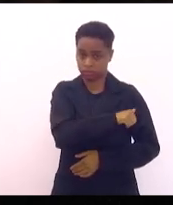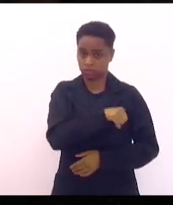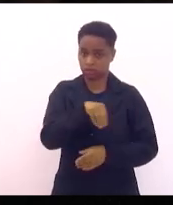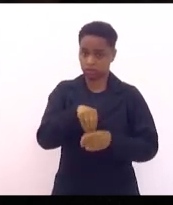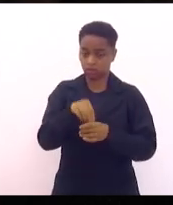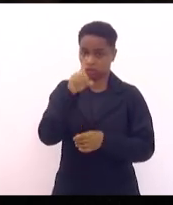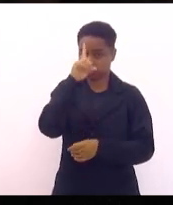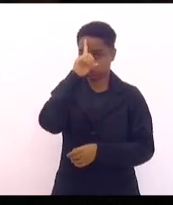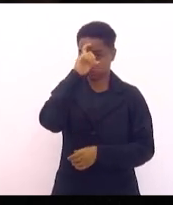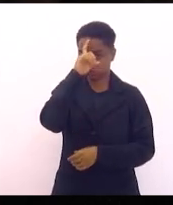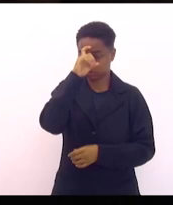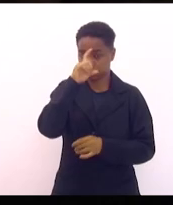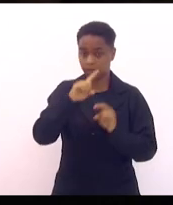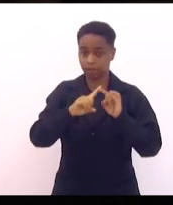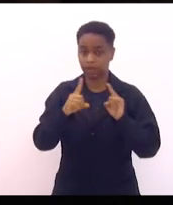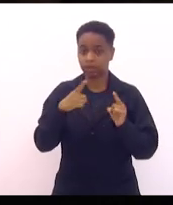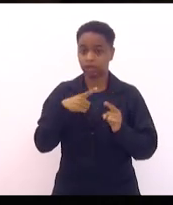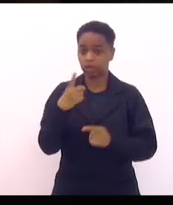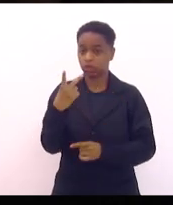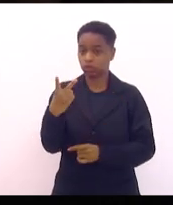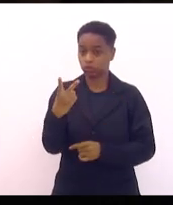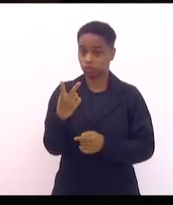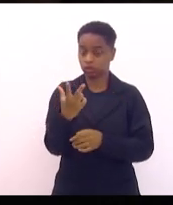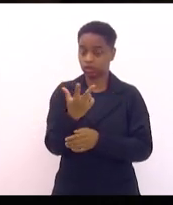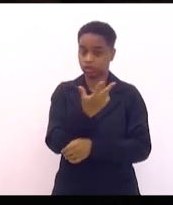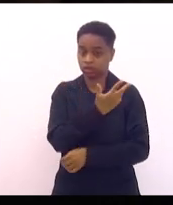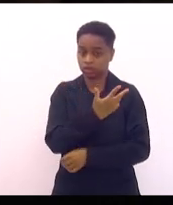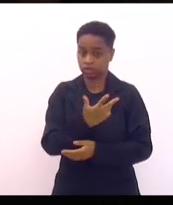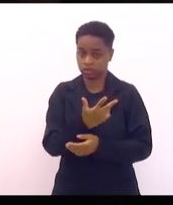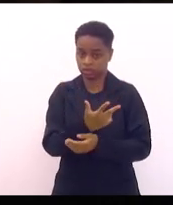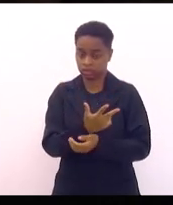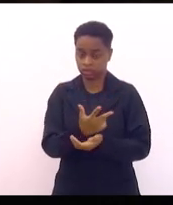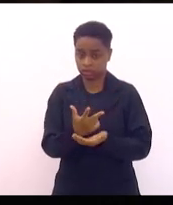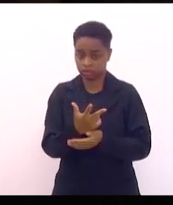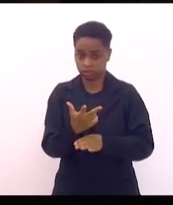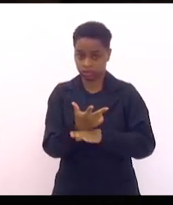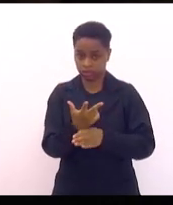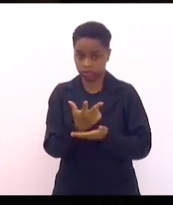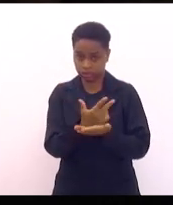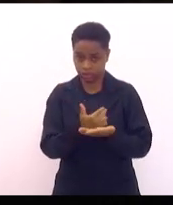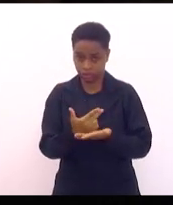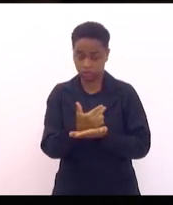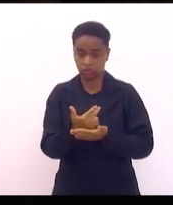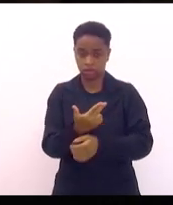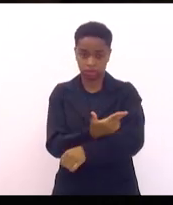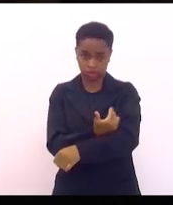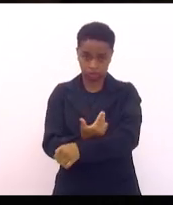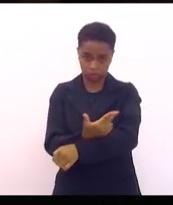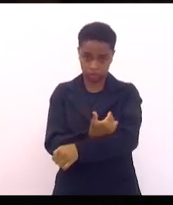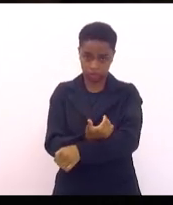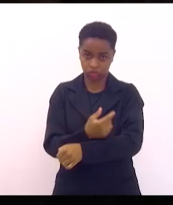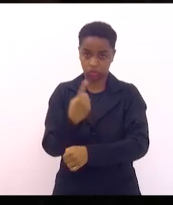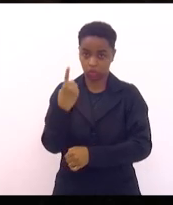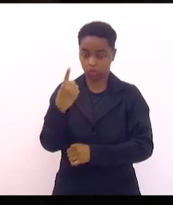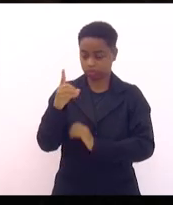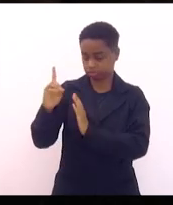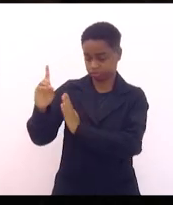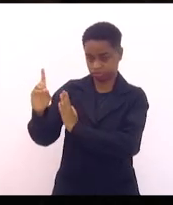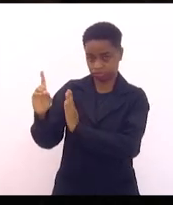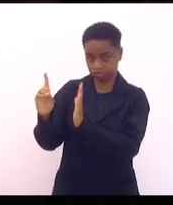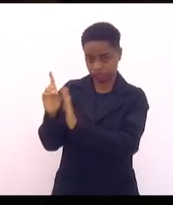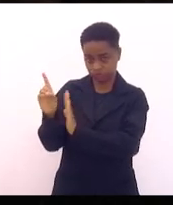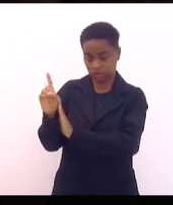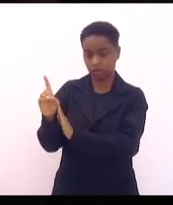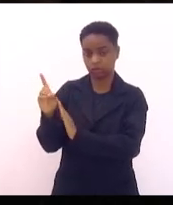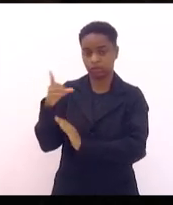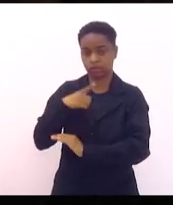e tinha duas tatuagens, uma no braço direito com o símbolo do Flamengo, e a outra do lado